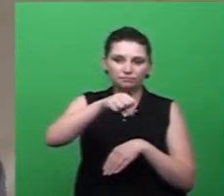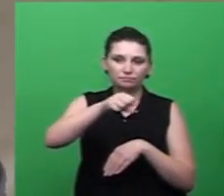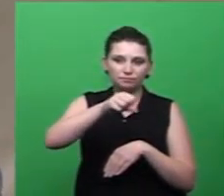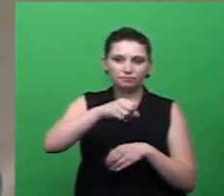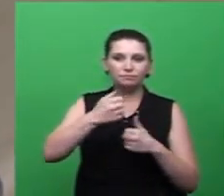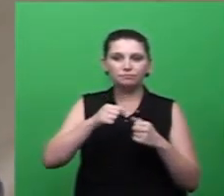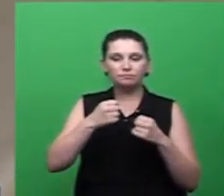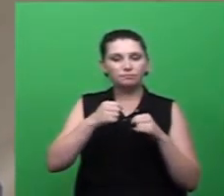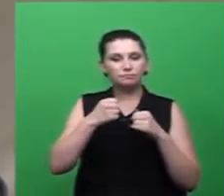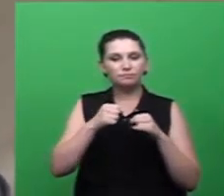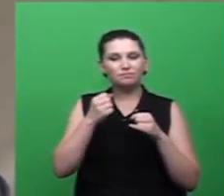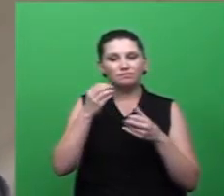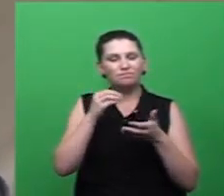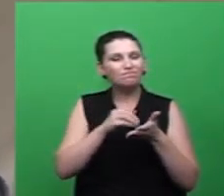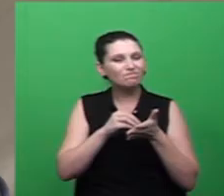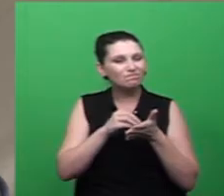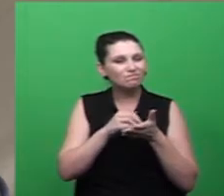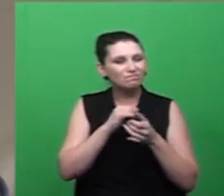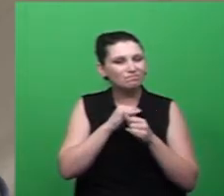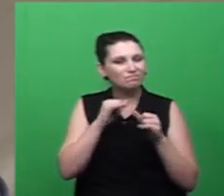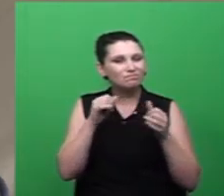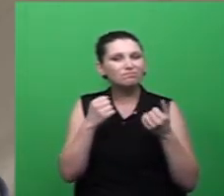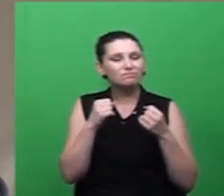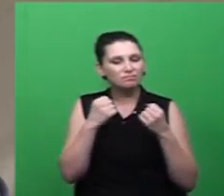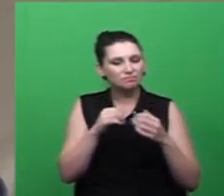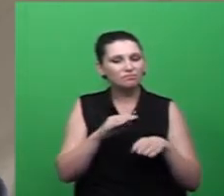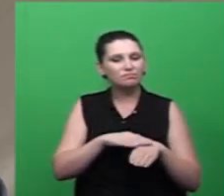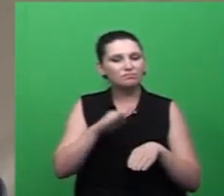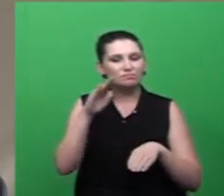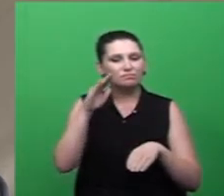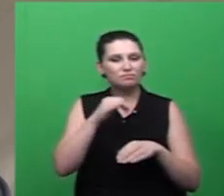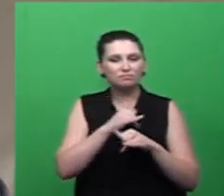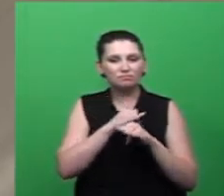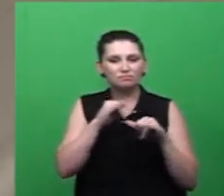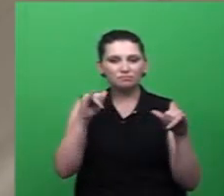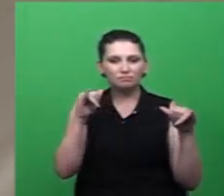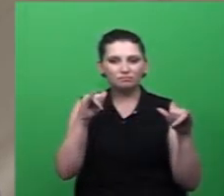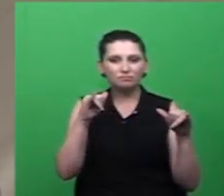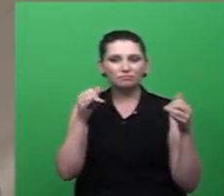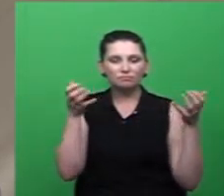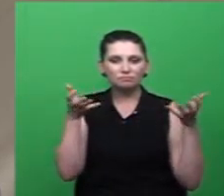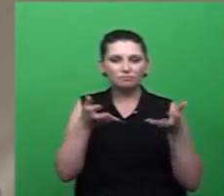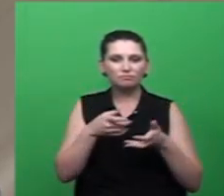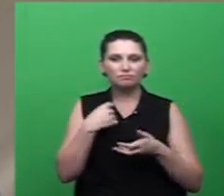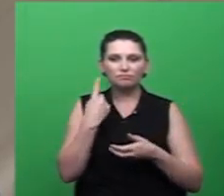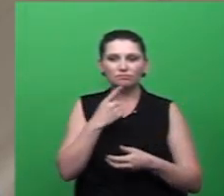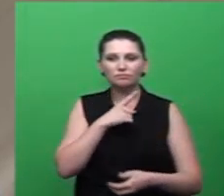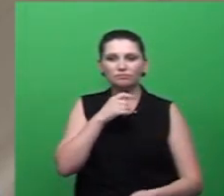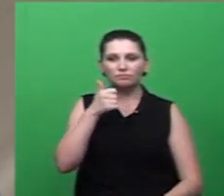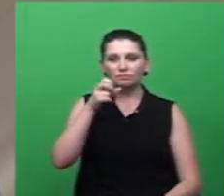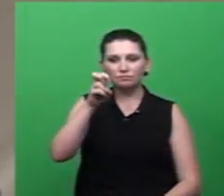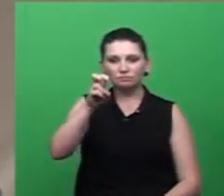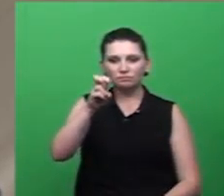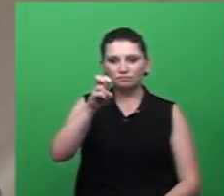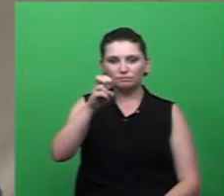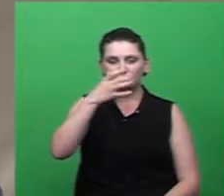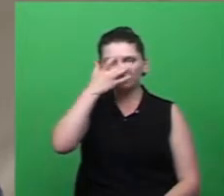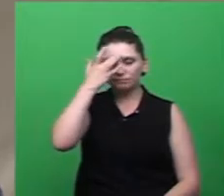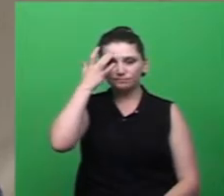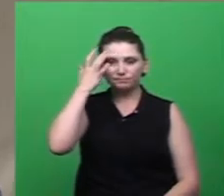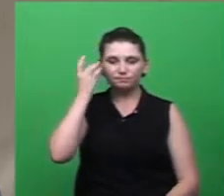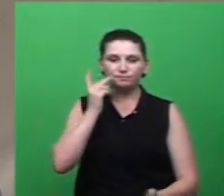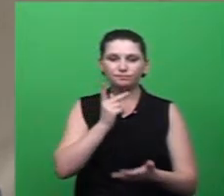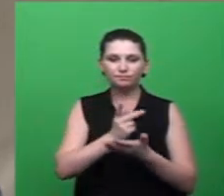de informação gera um pouco de ansiedade também relacionada a isso. Então, hoje nós temos 15 pessoas relacionadas diretamente ao combate.